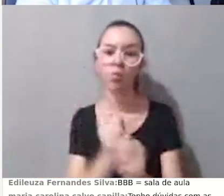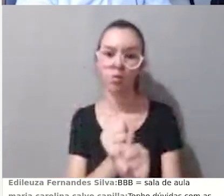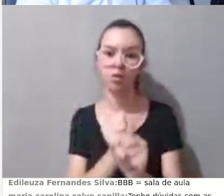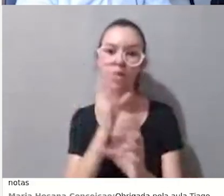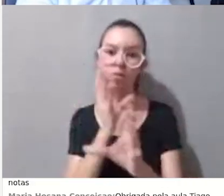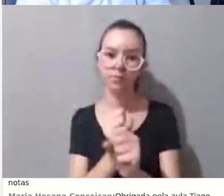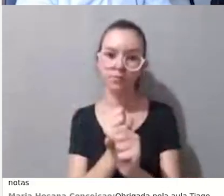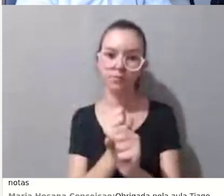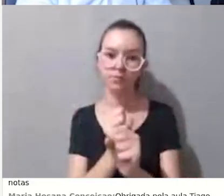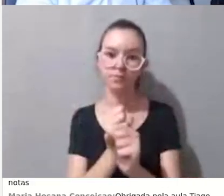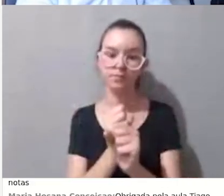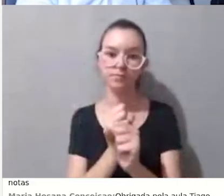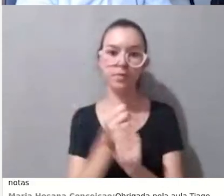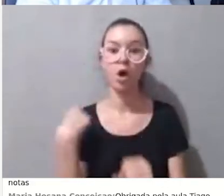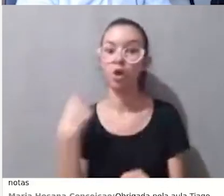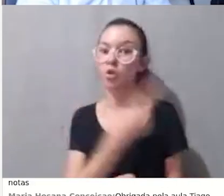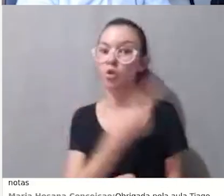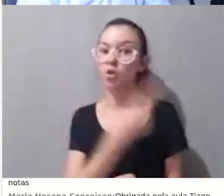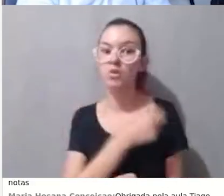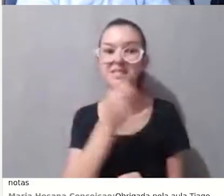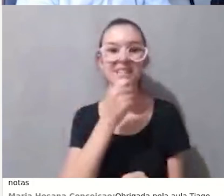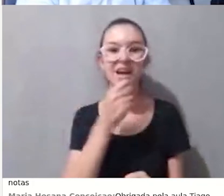falamos, é, Tiago? Porque aí é uma outra